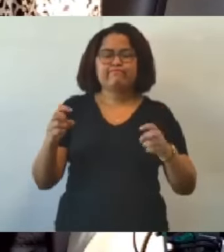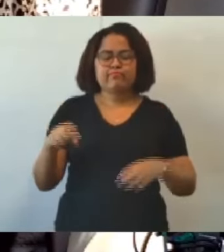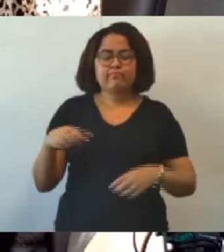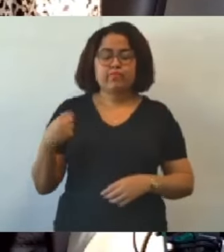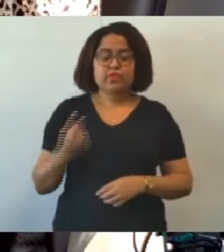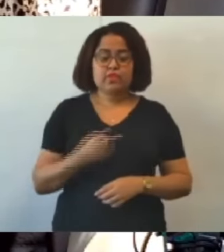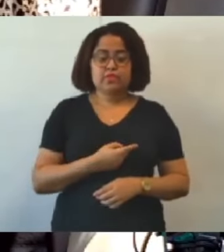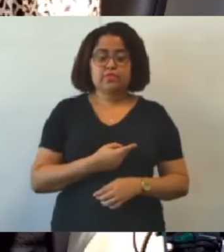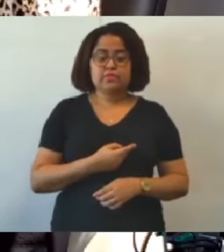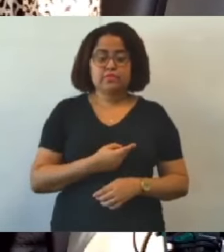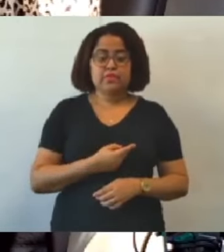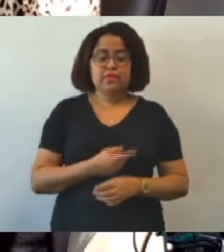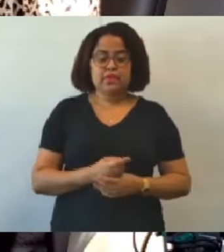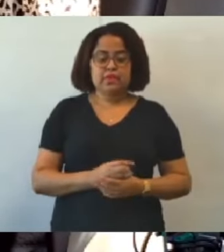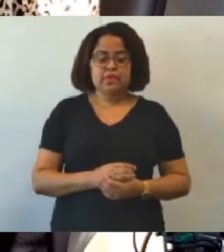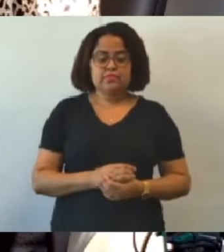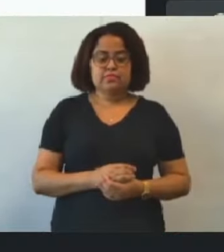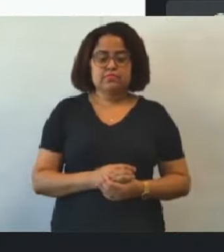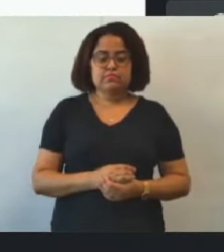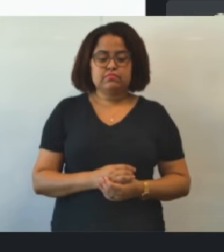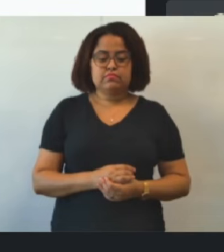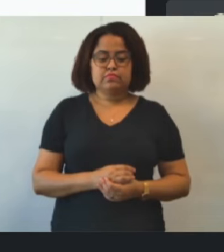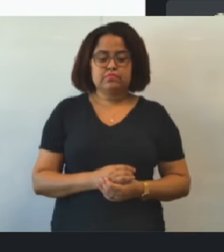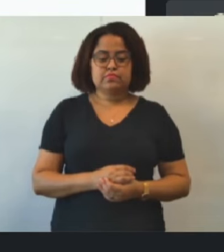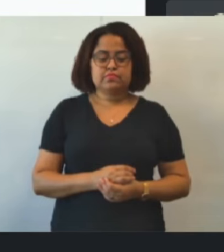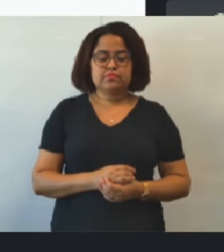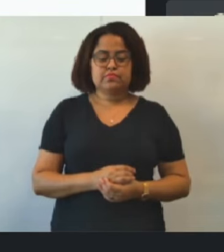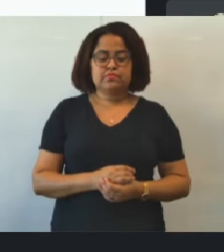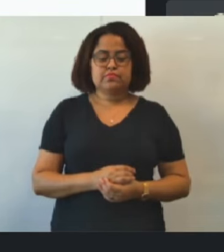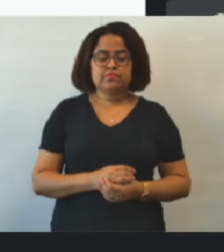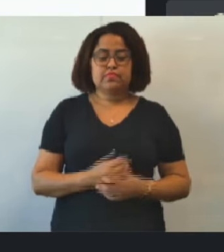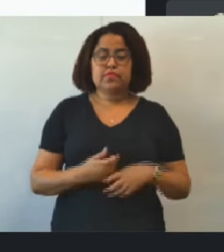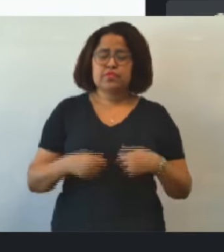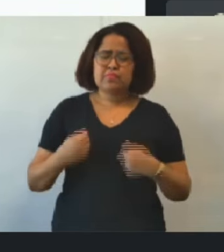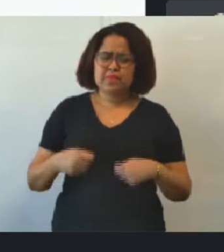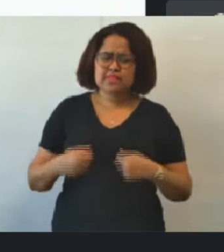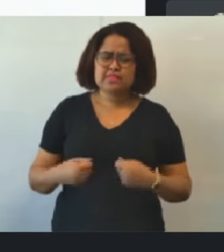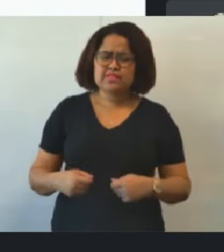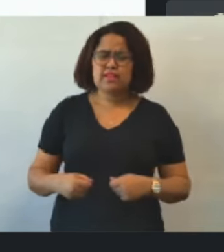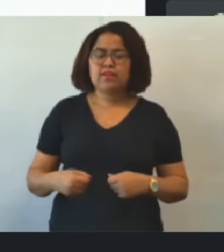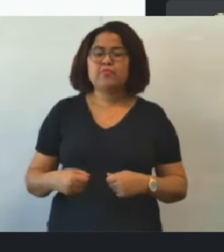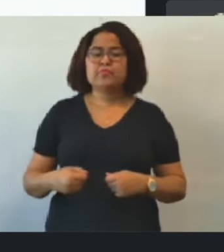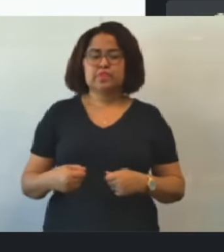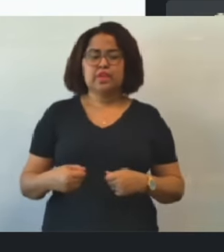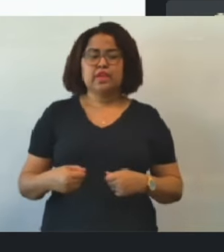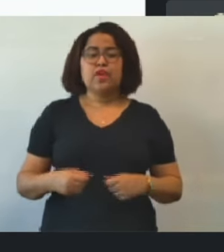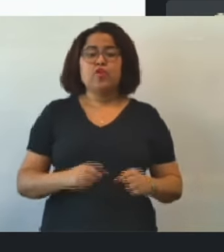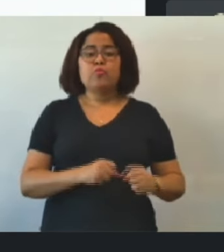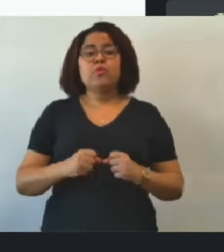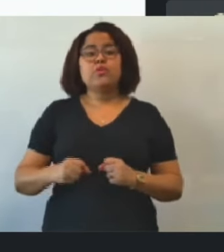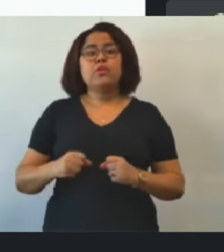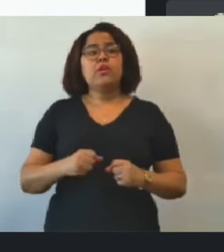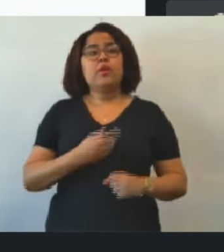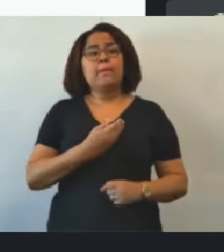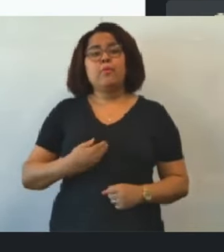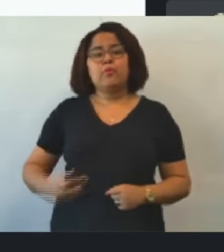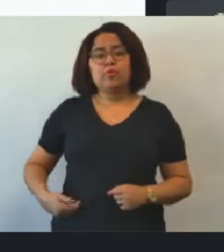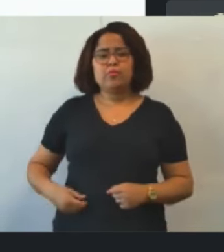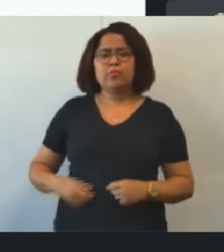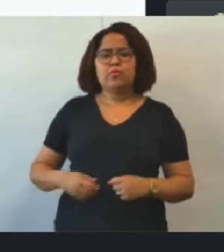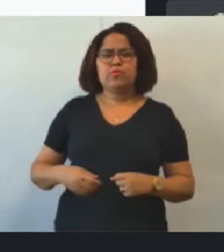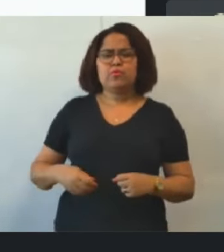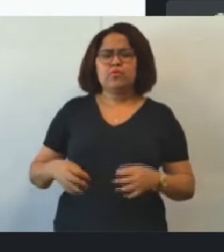precisa, que o poder público tenha essa atenção. Nós